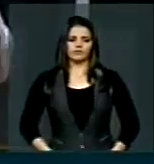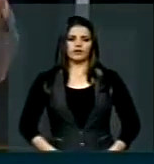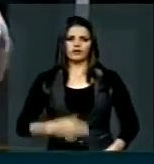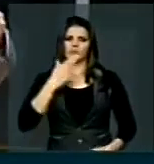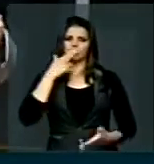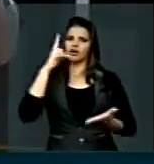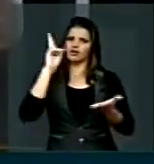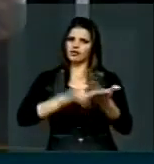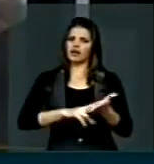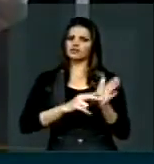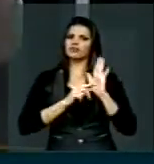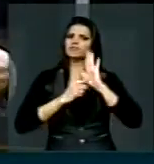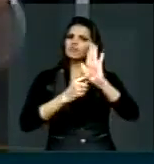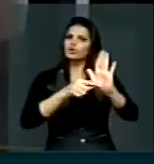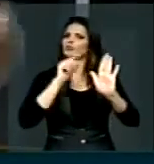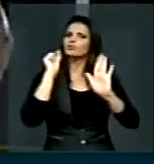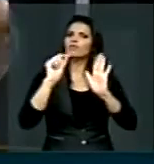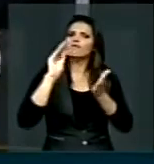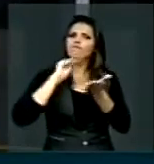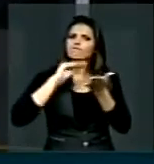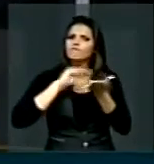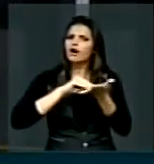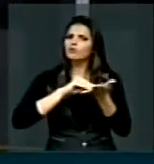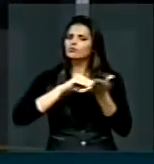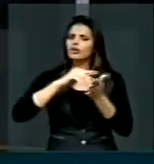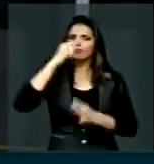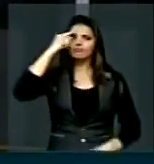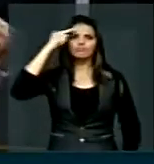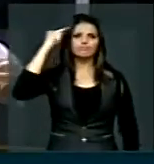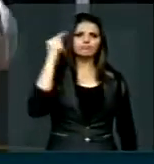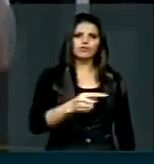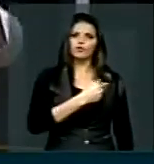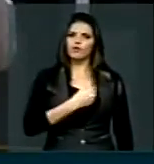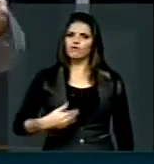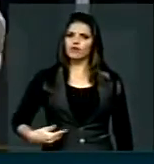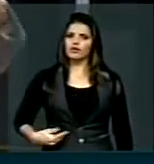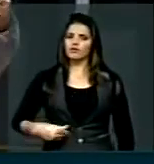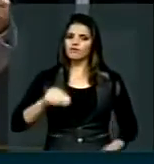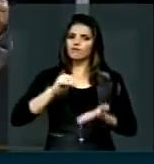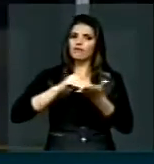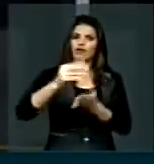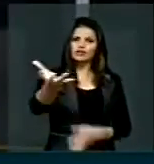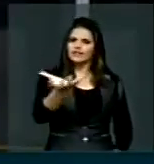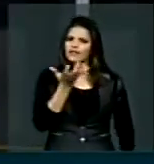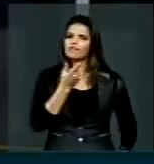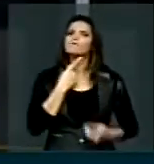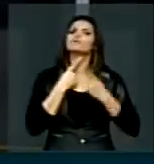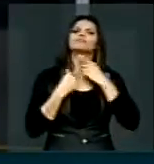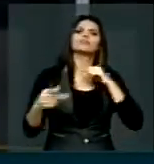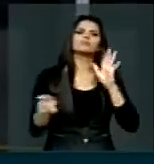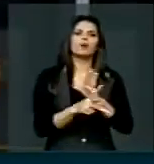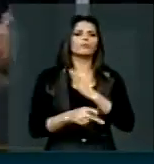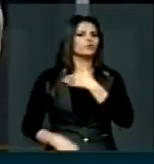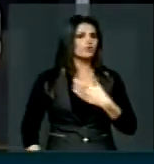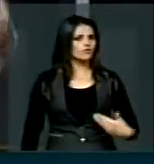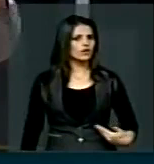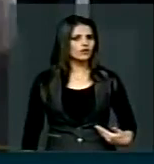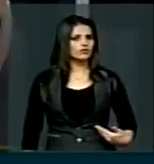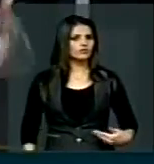uma carta onde mostra que falta autoridade do governo, que falta querer do governo